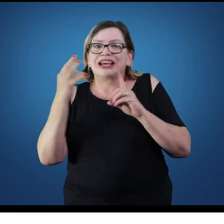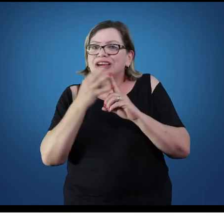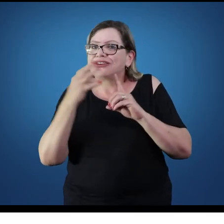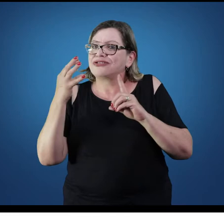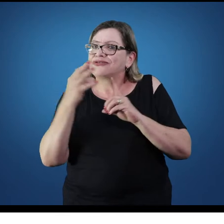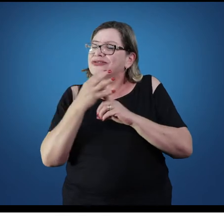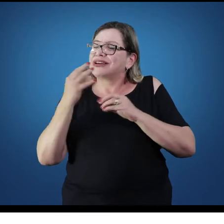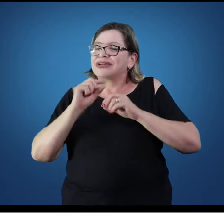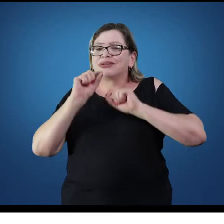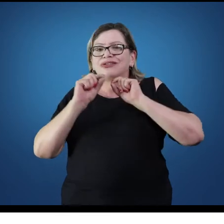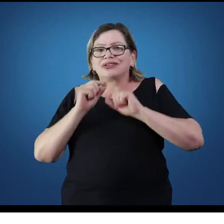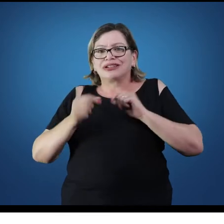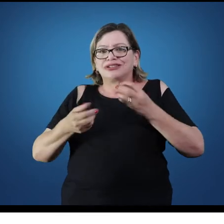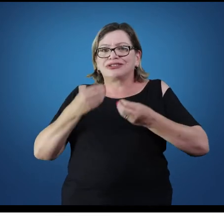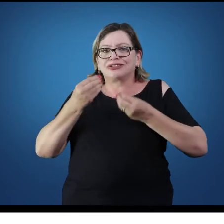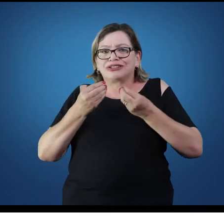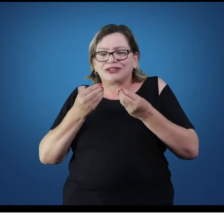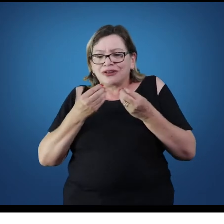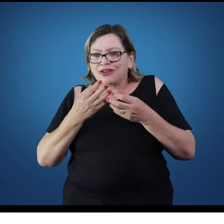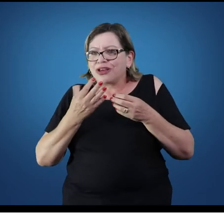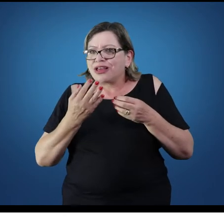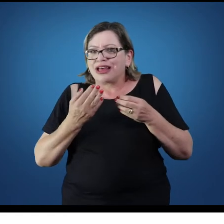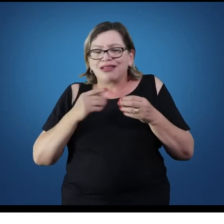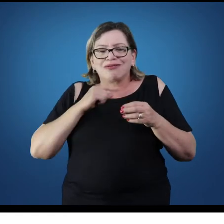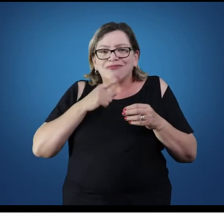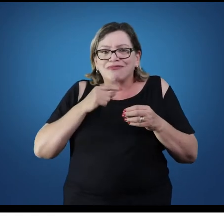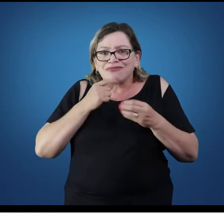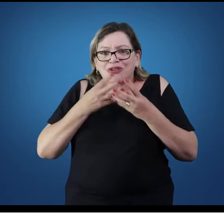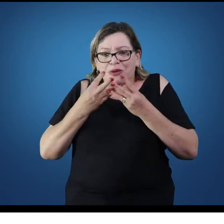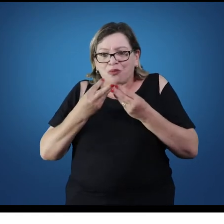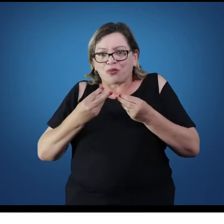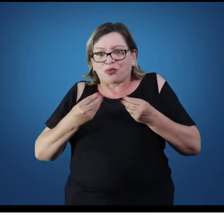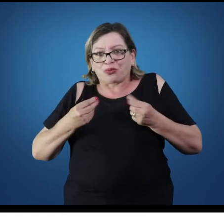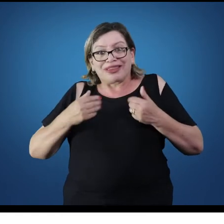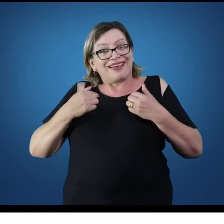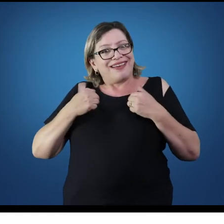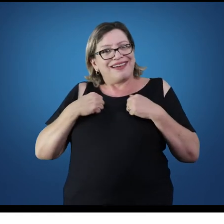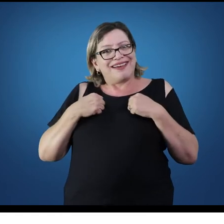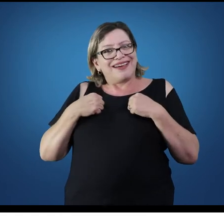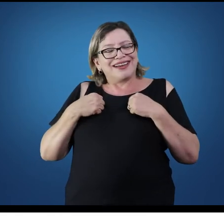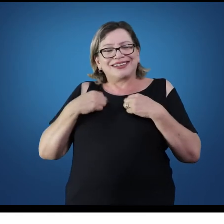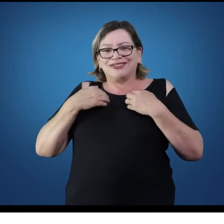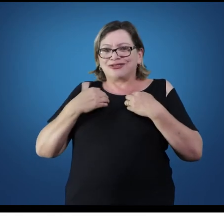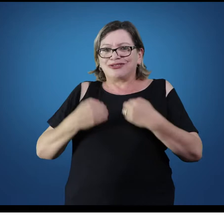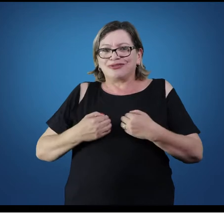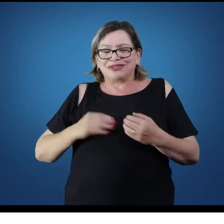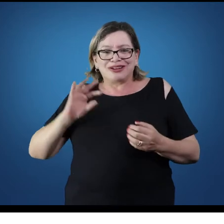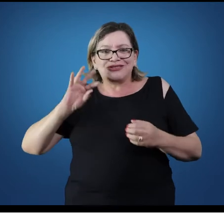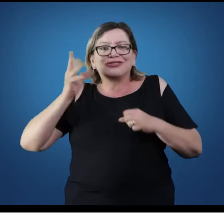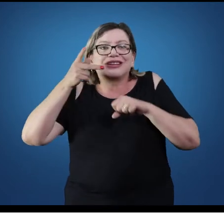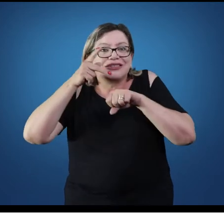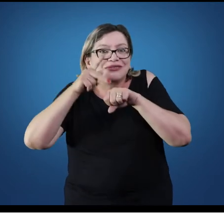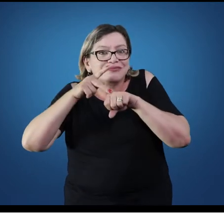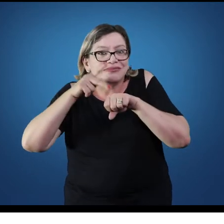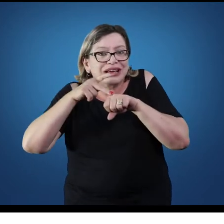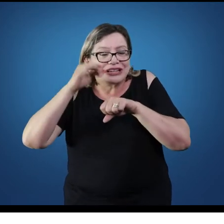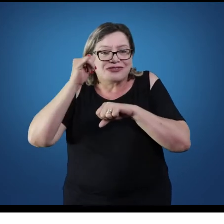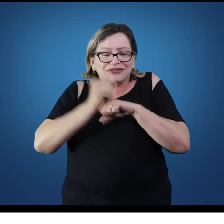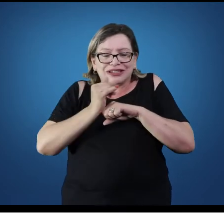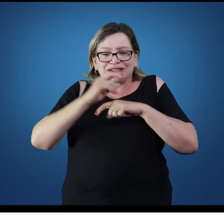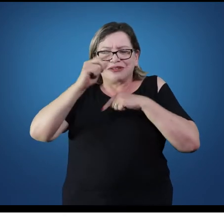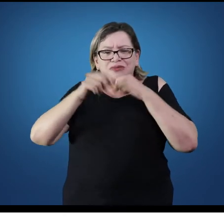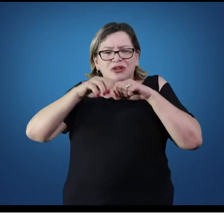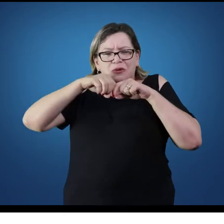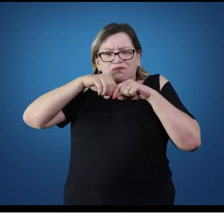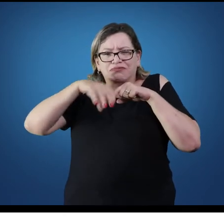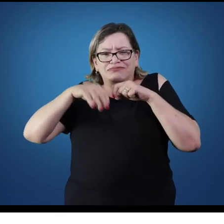substâncias que a gente não consegue sintetizar no corpo, acaba formando cálculos renais que vão ser expelidos